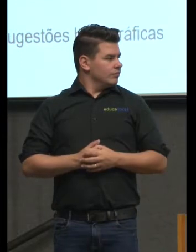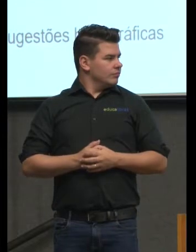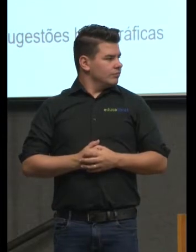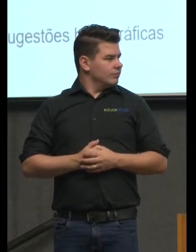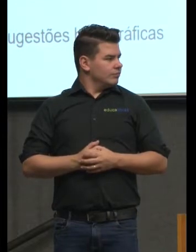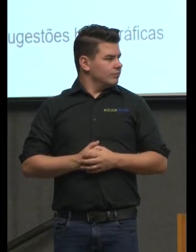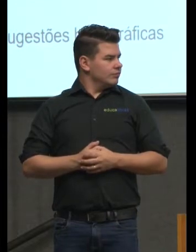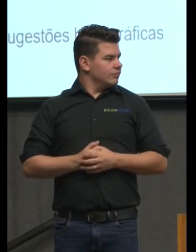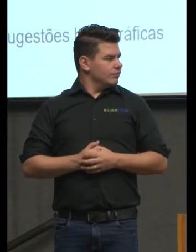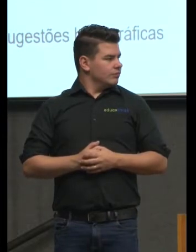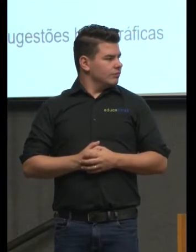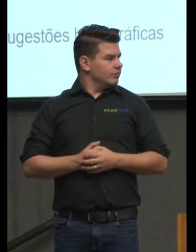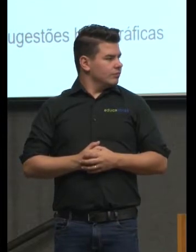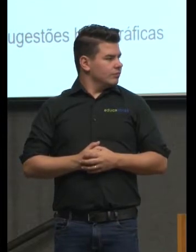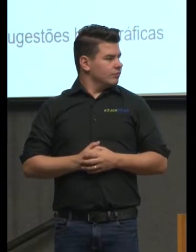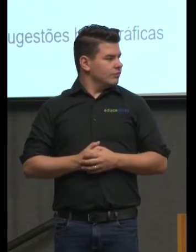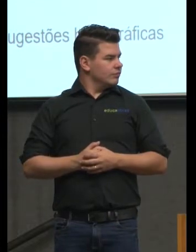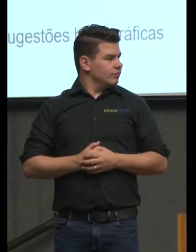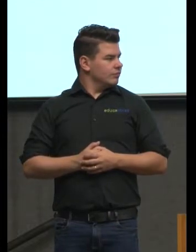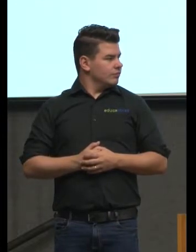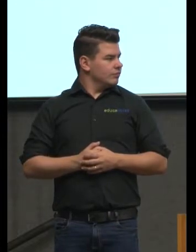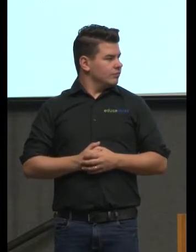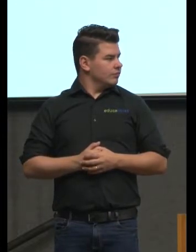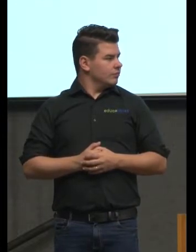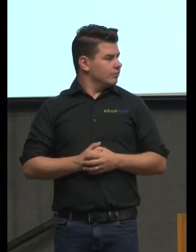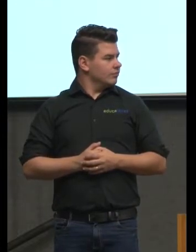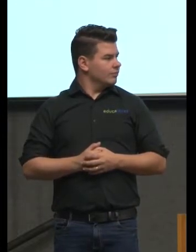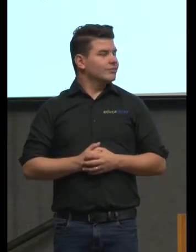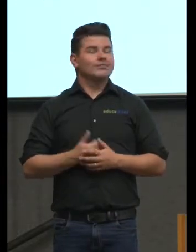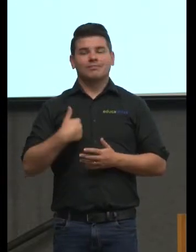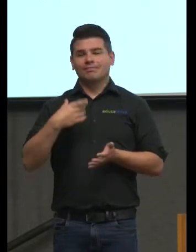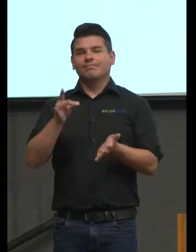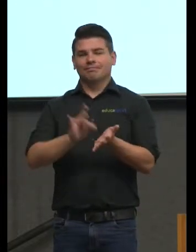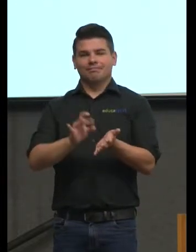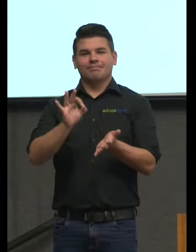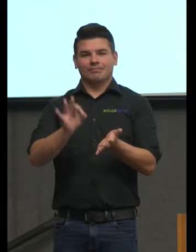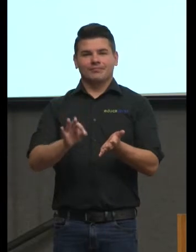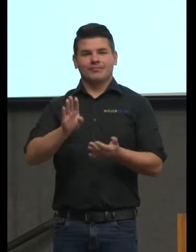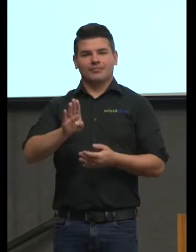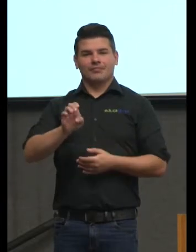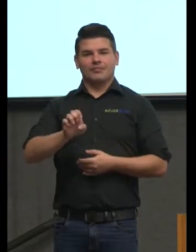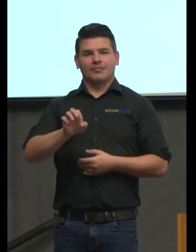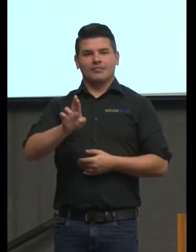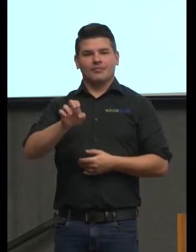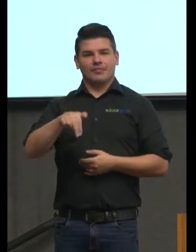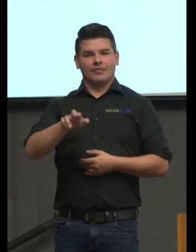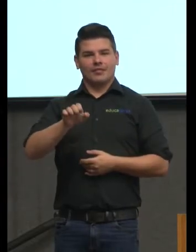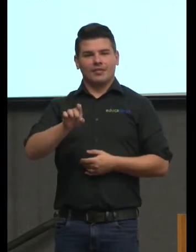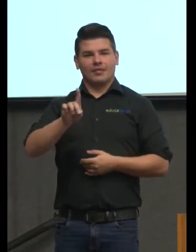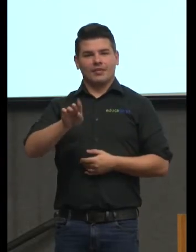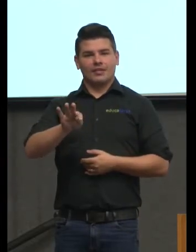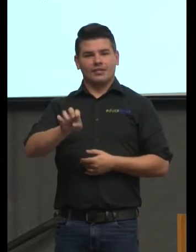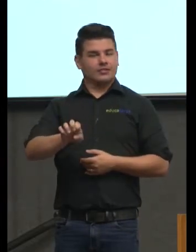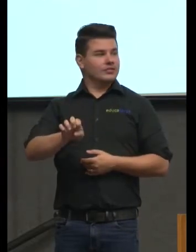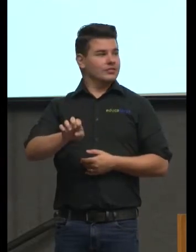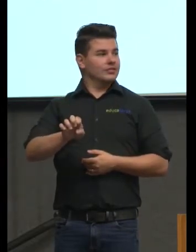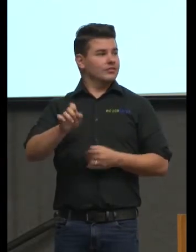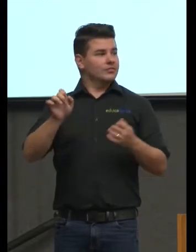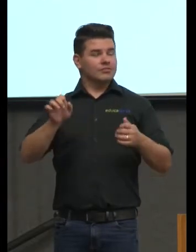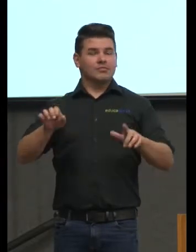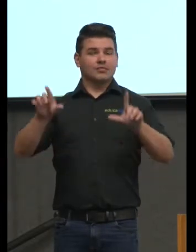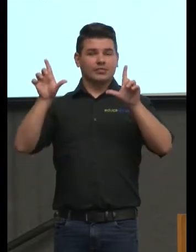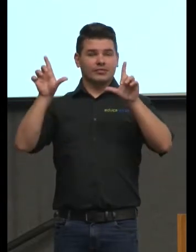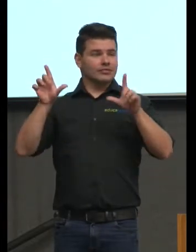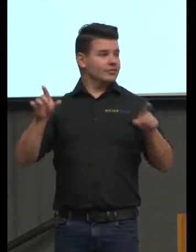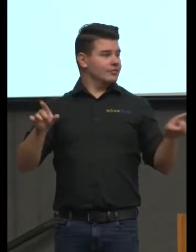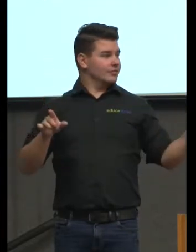ah eu esqueci ah ela tem razão a Bernadette tem razão vocês me perdoem eu mudei de tela aqui no